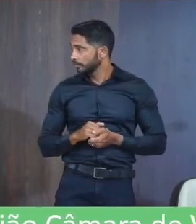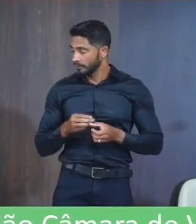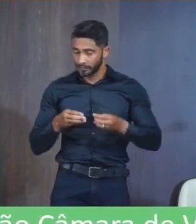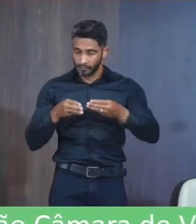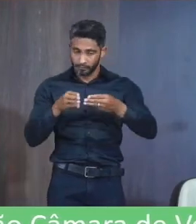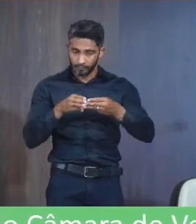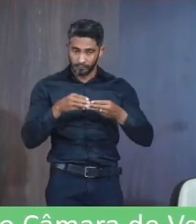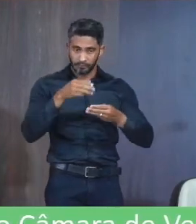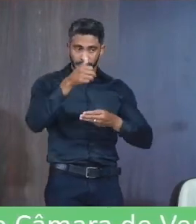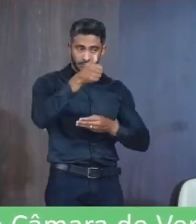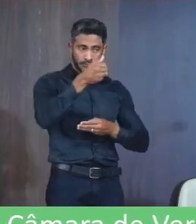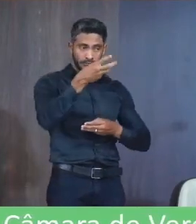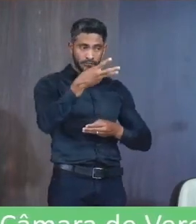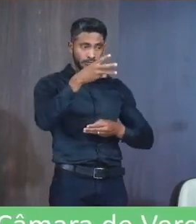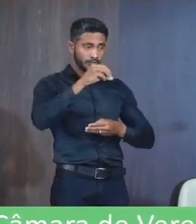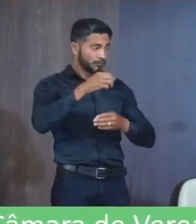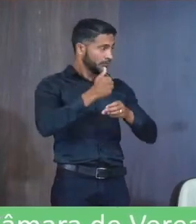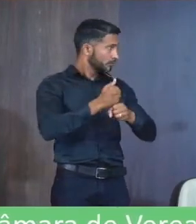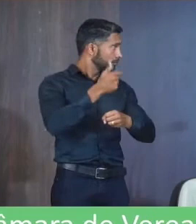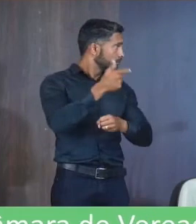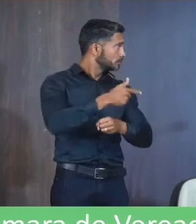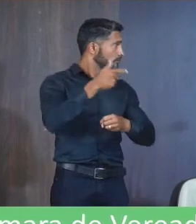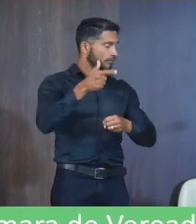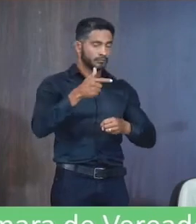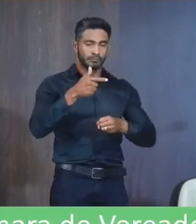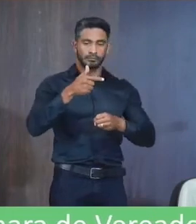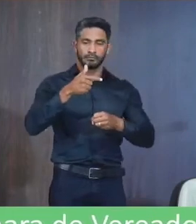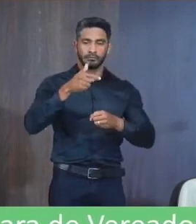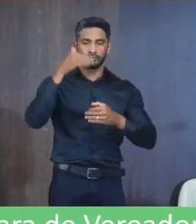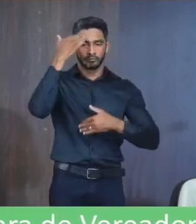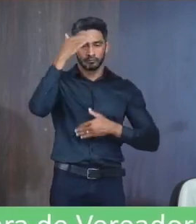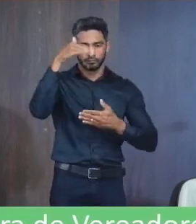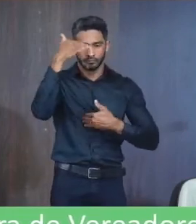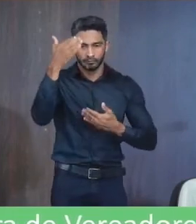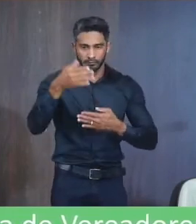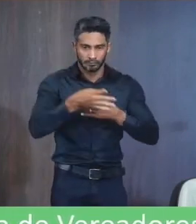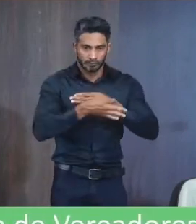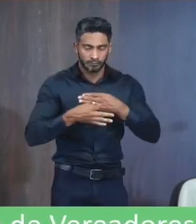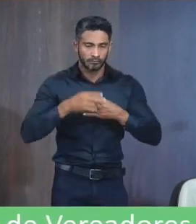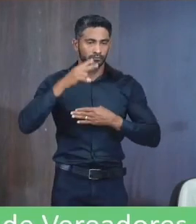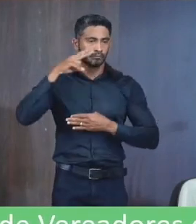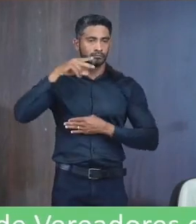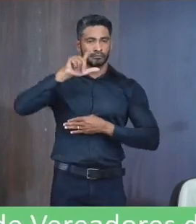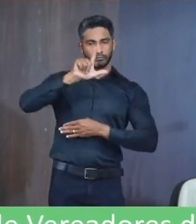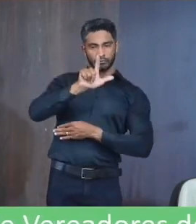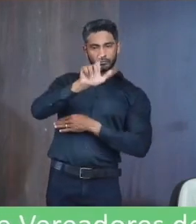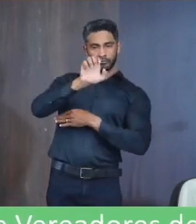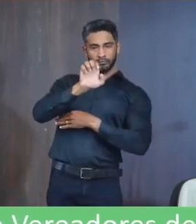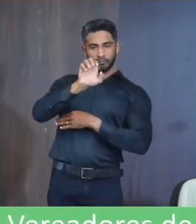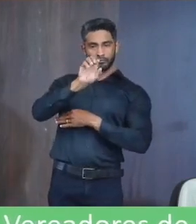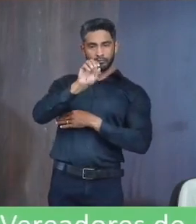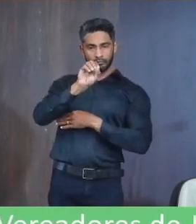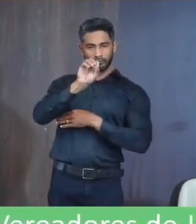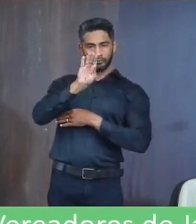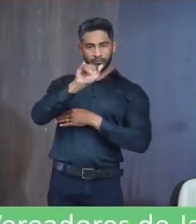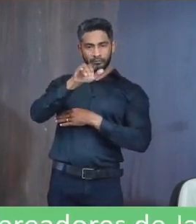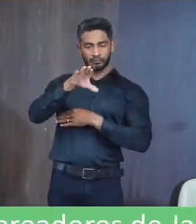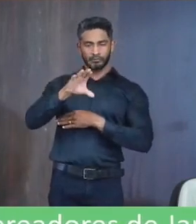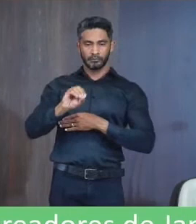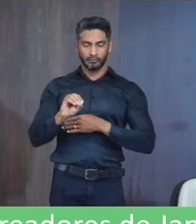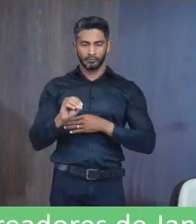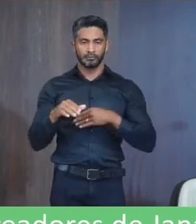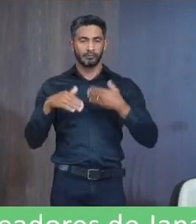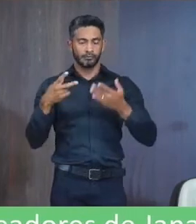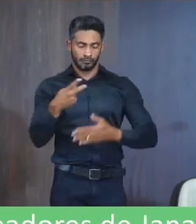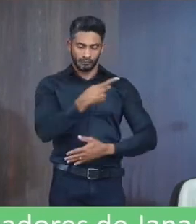Moção 130 2022 Voto de congratulação Autoria O vereador Leobino Antunes De bem Excelentíssimo Senhor